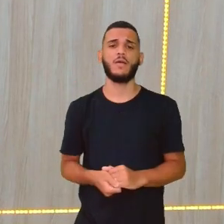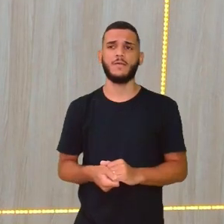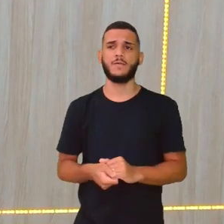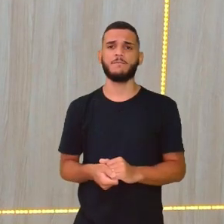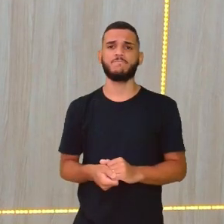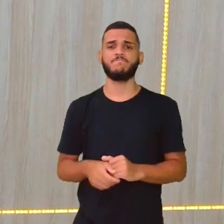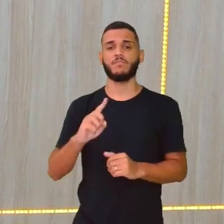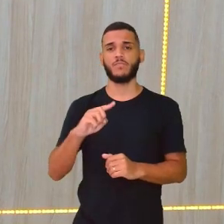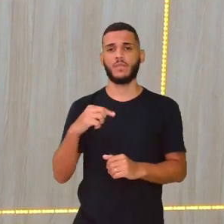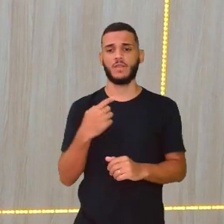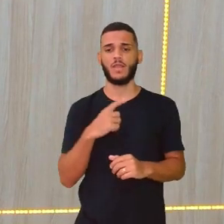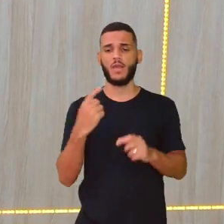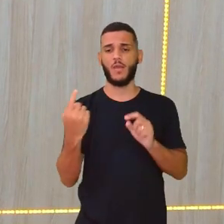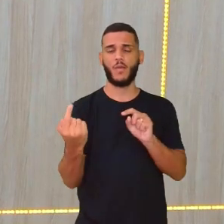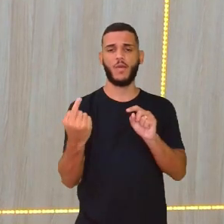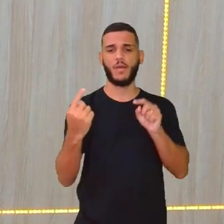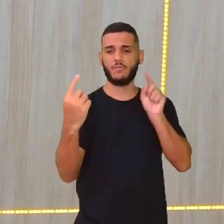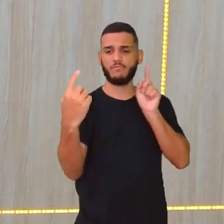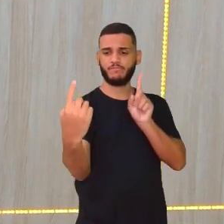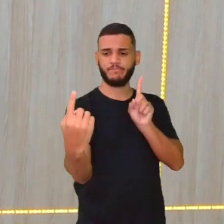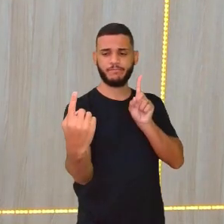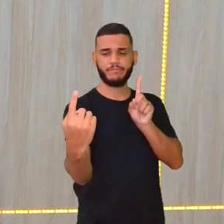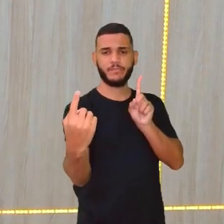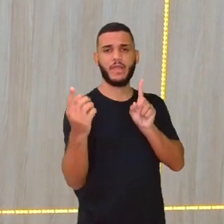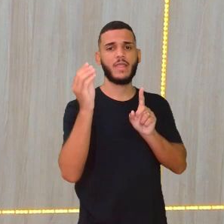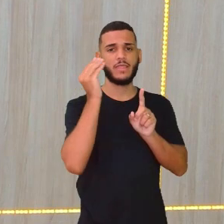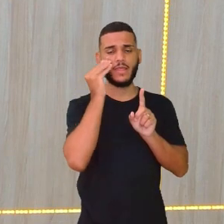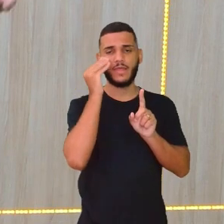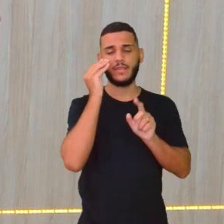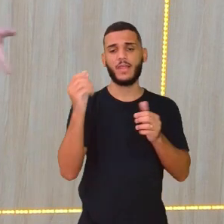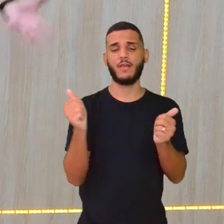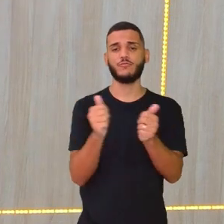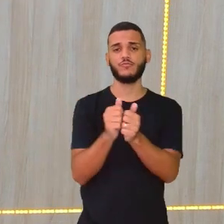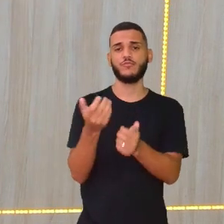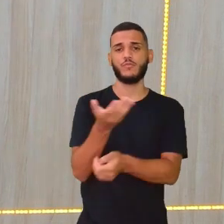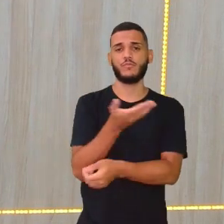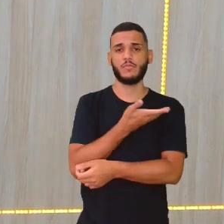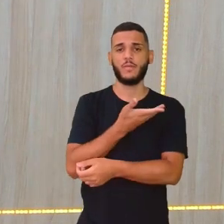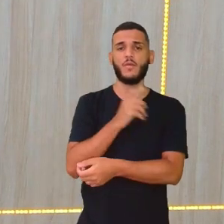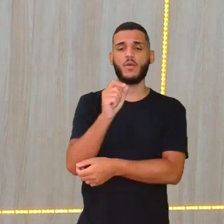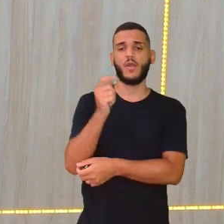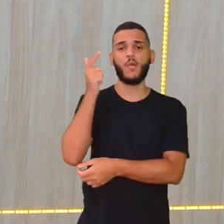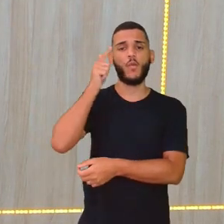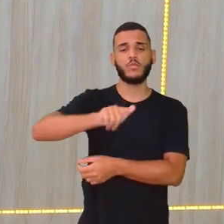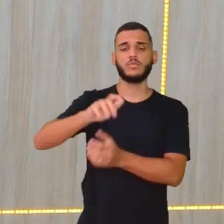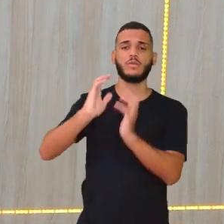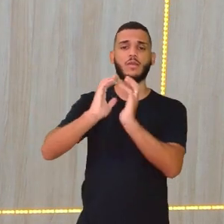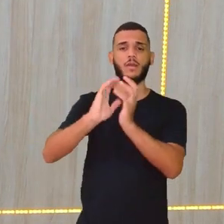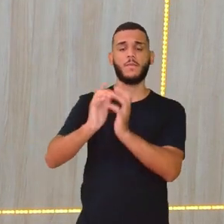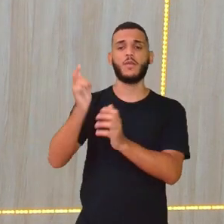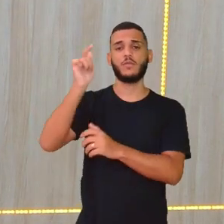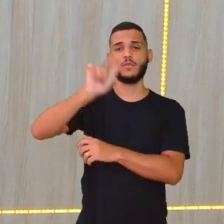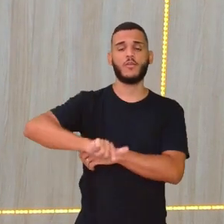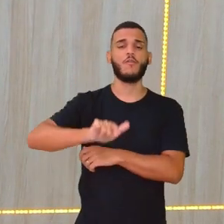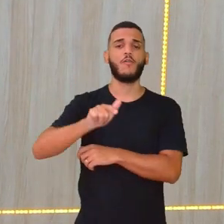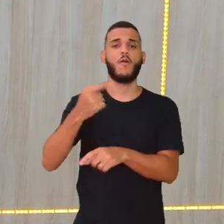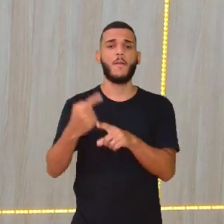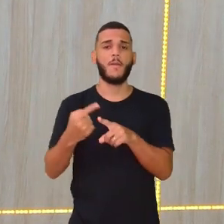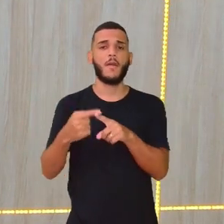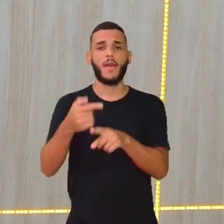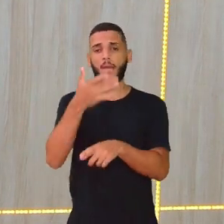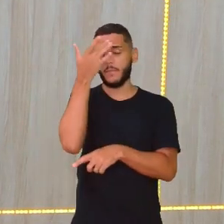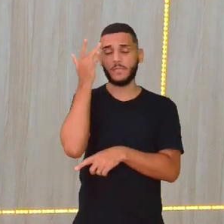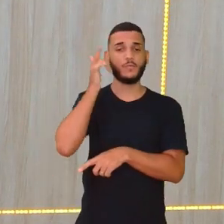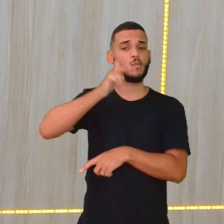Tá no time adversário e vai tentar, junto com os seus companheiros, recuperar essa bola para que ele não consiga,